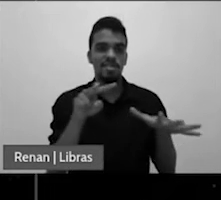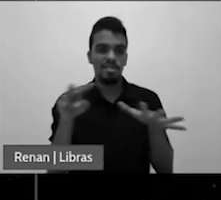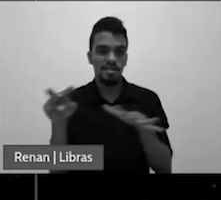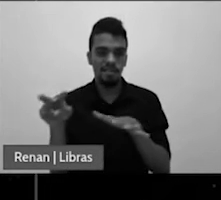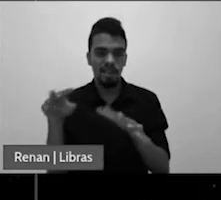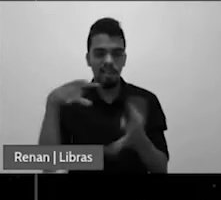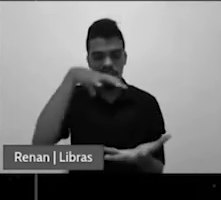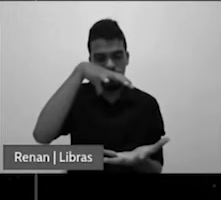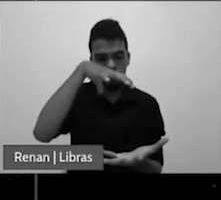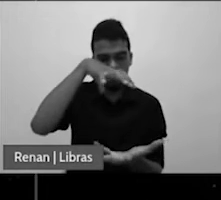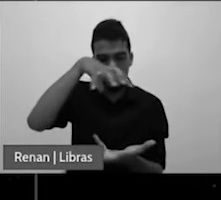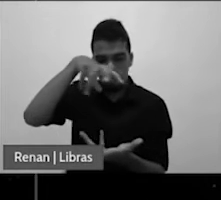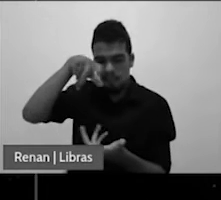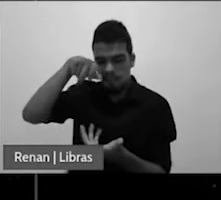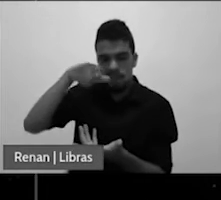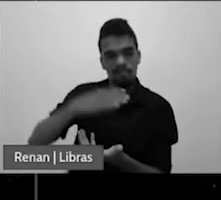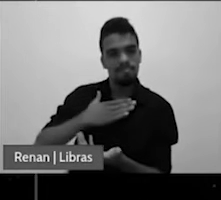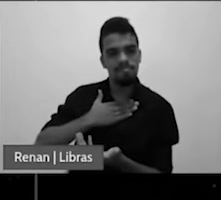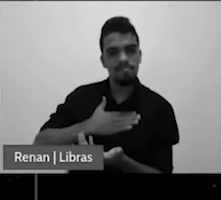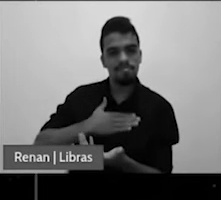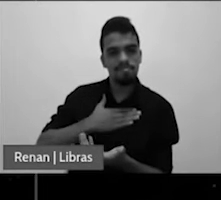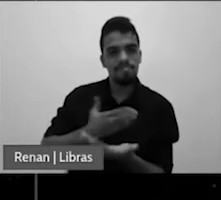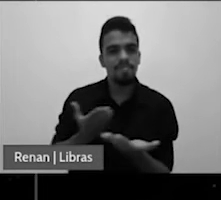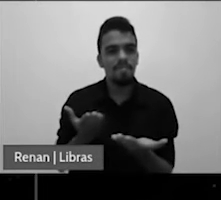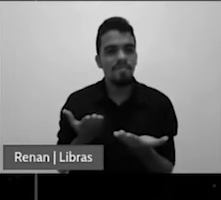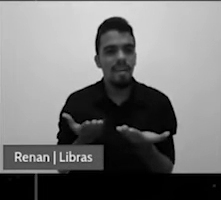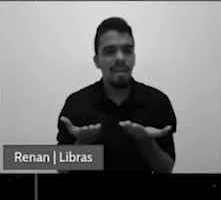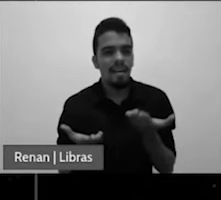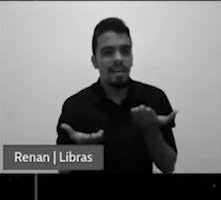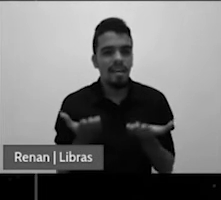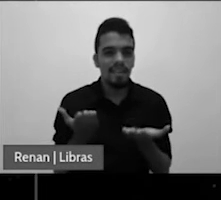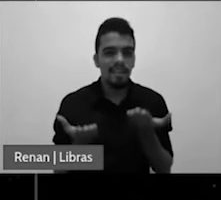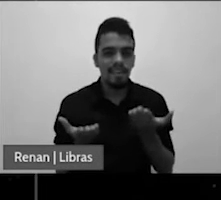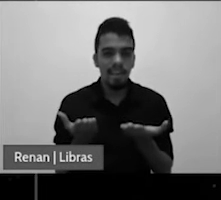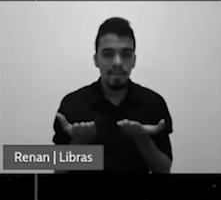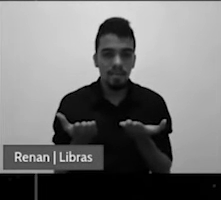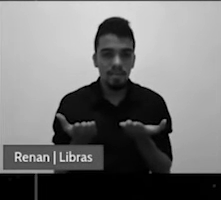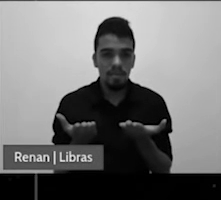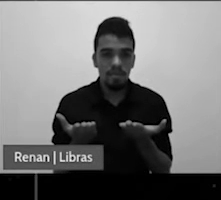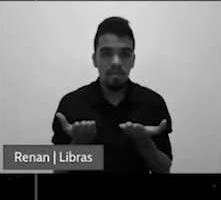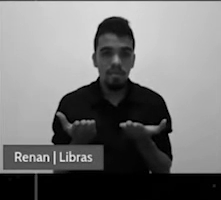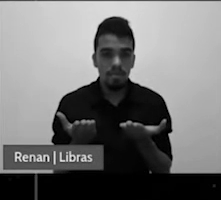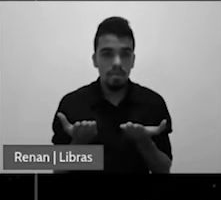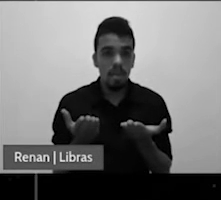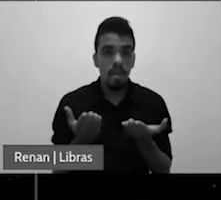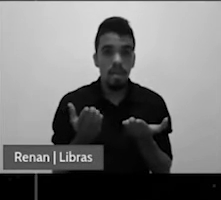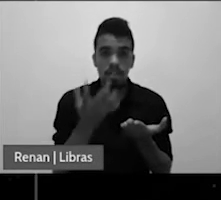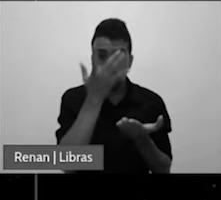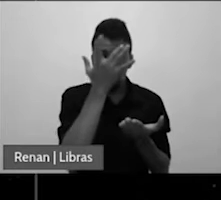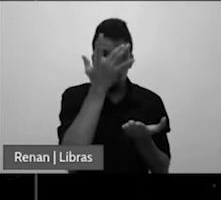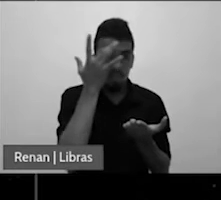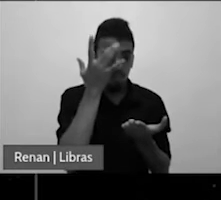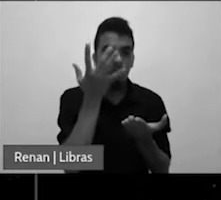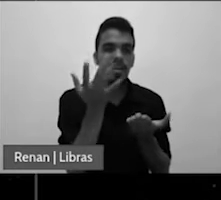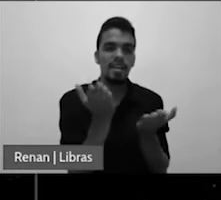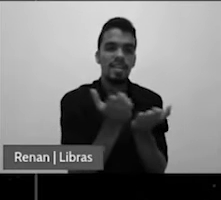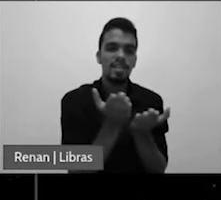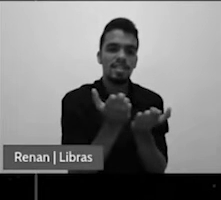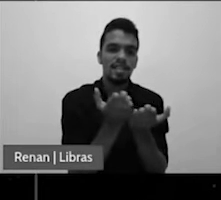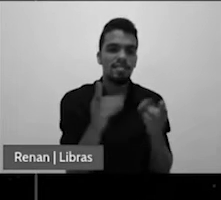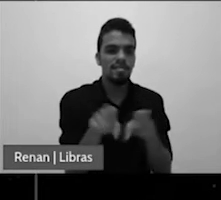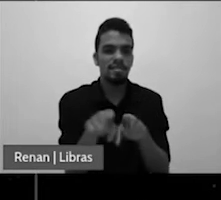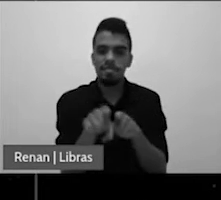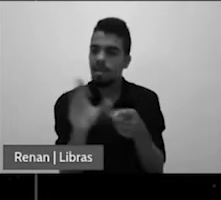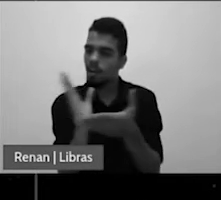equilíbrio e este é um argumento que convence os religiosos aqueles que não são cristãos e mesmo aqueles que não